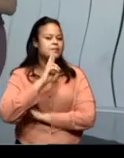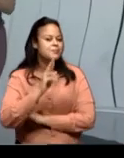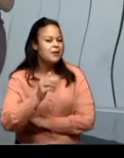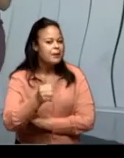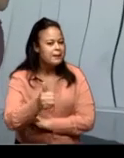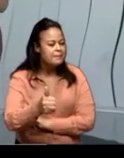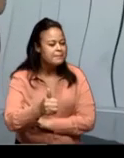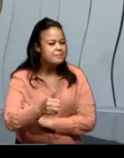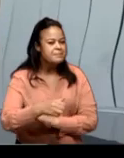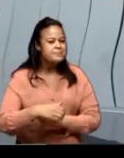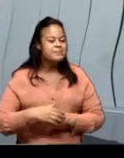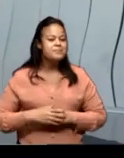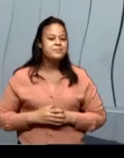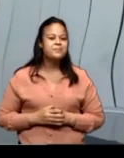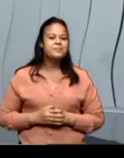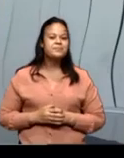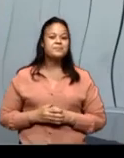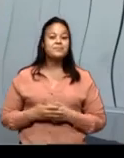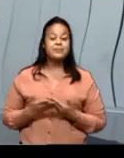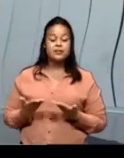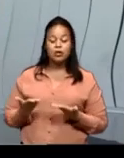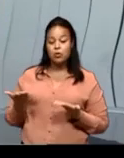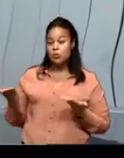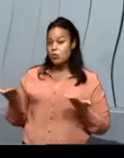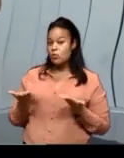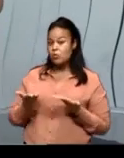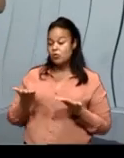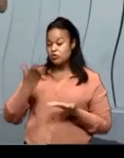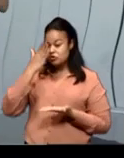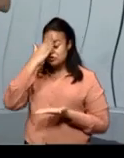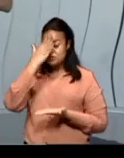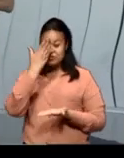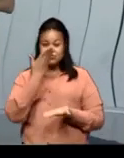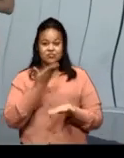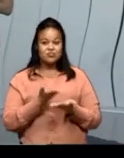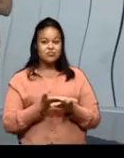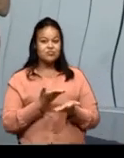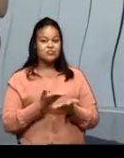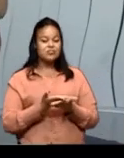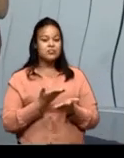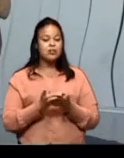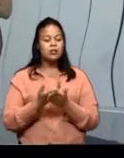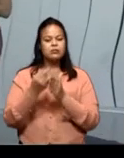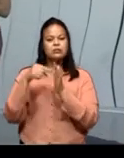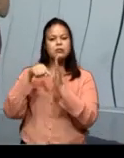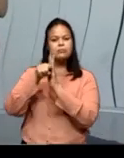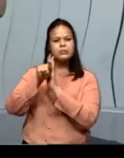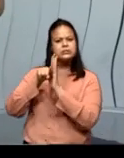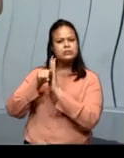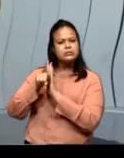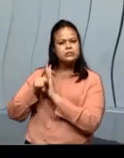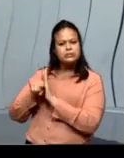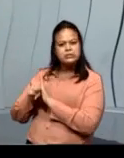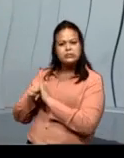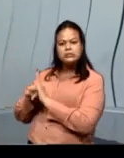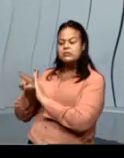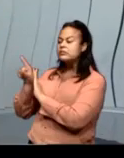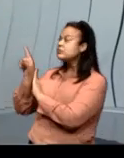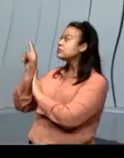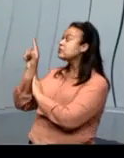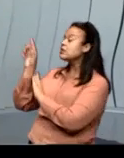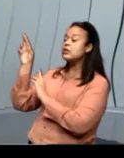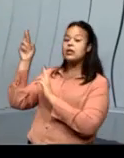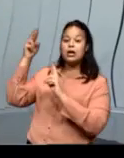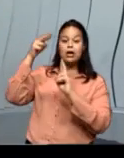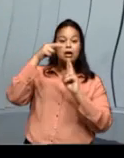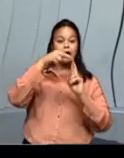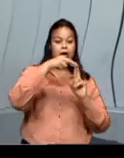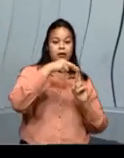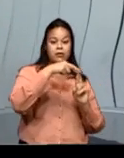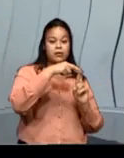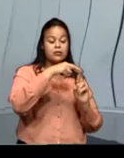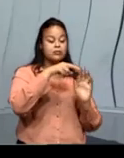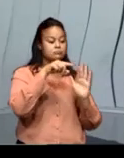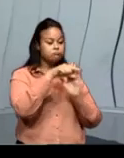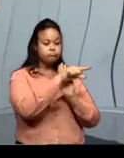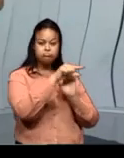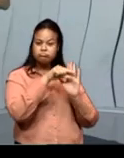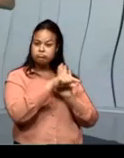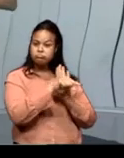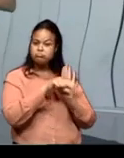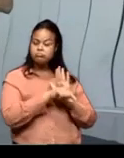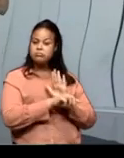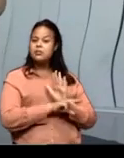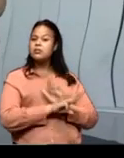ok? Bem, para essa aula de hoje, eu consultei alguns sites, o de toda